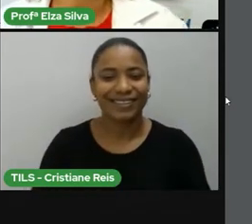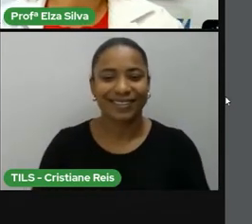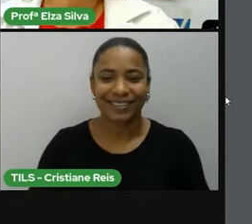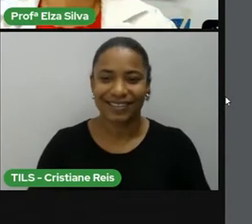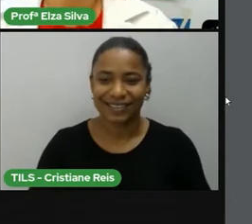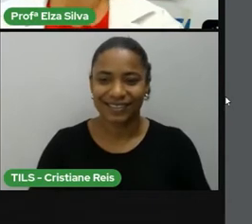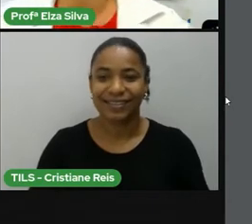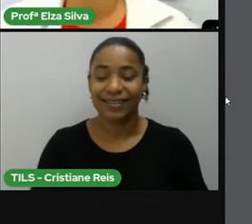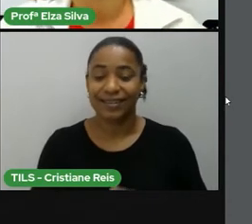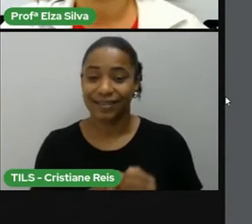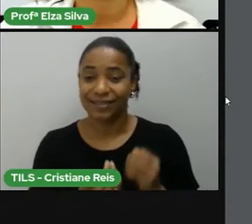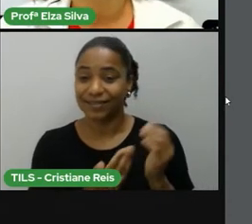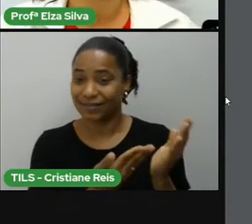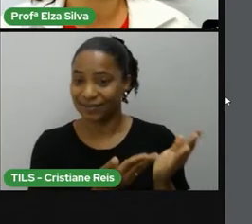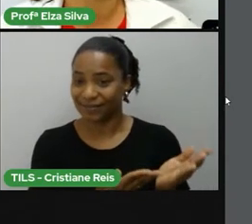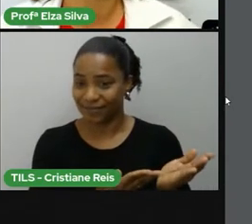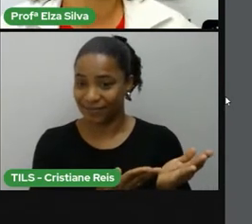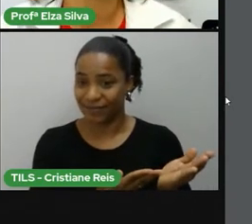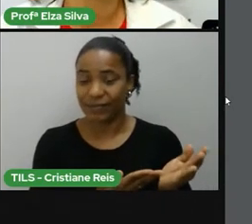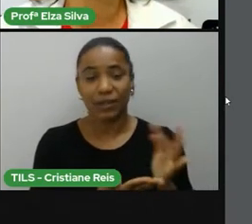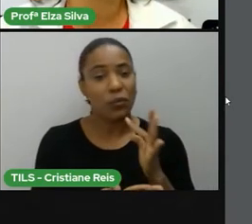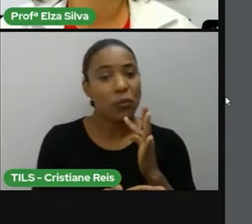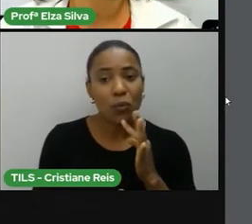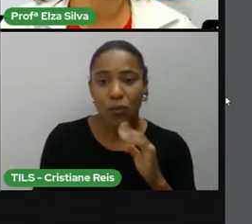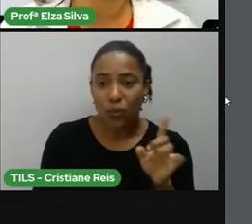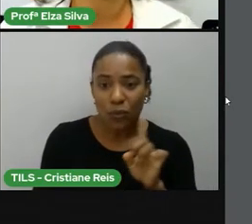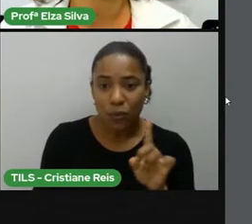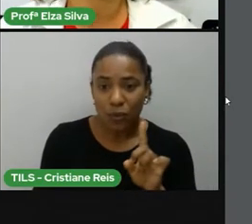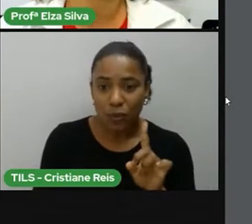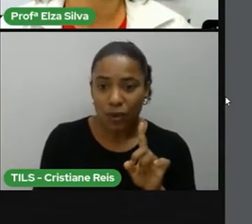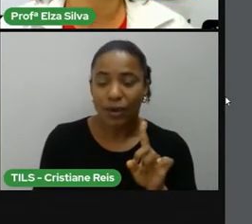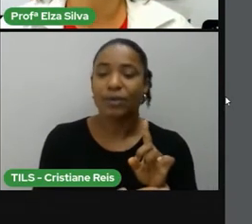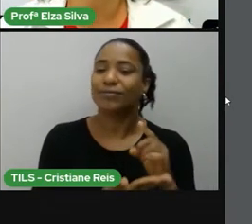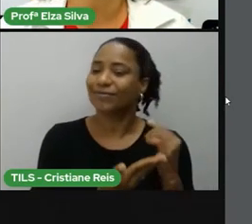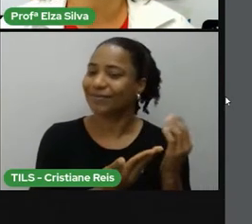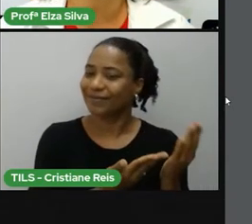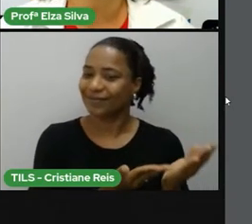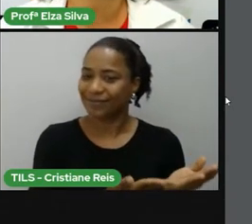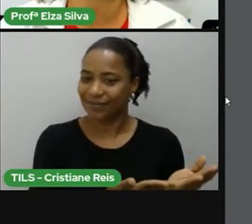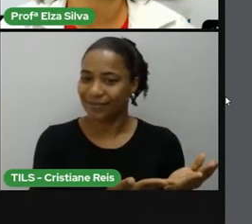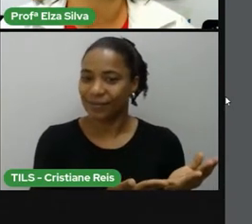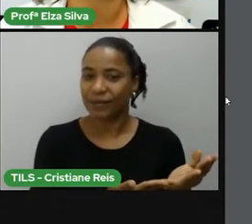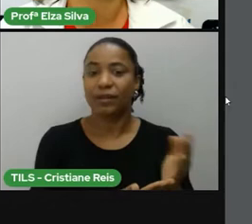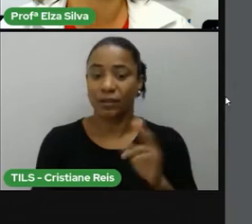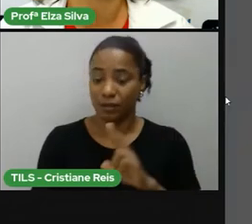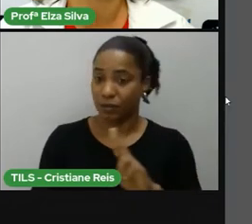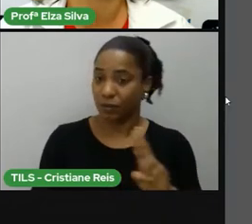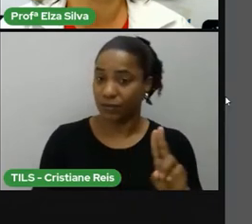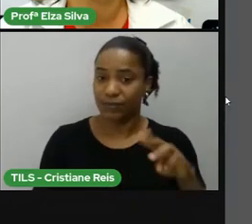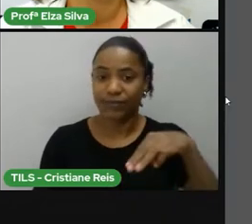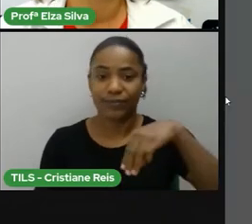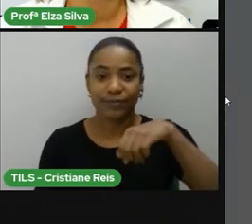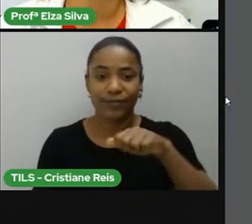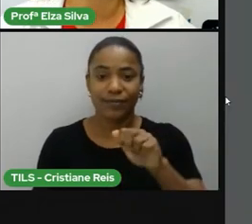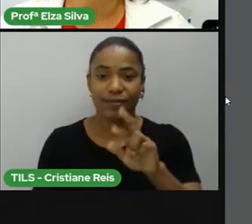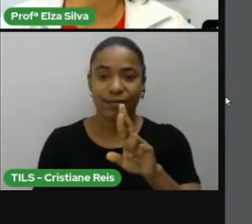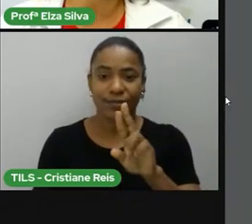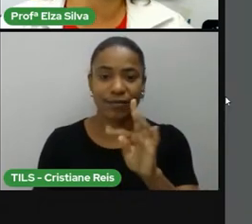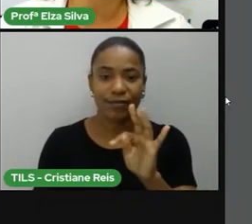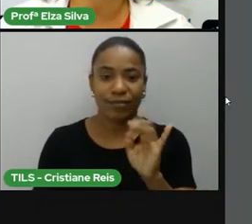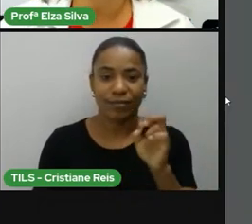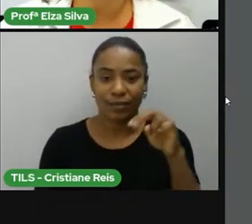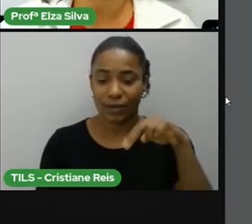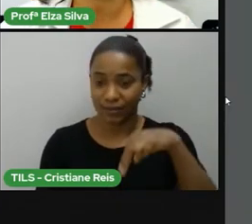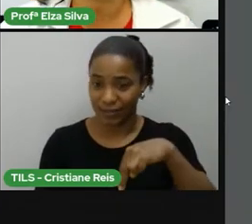Apresento para vocês, para quem não conhece ainda, Martin Luther King Jr. He was